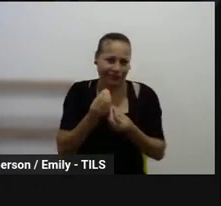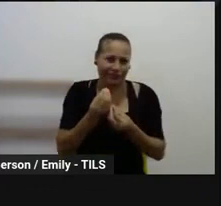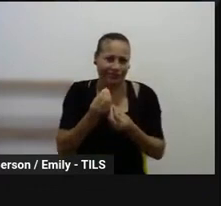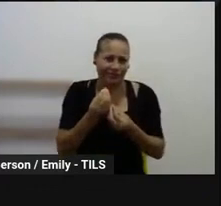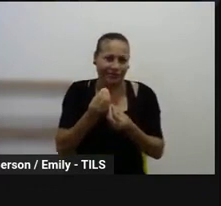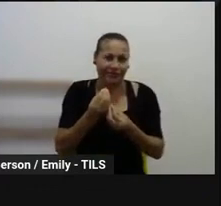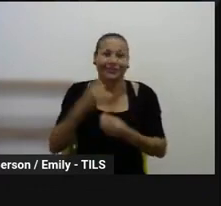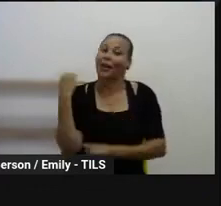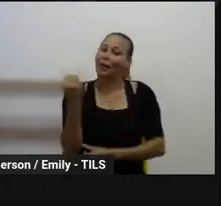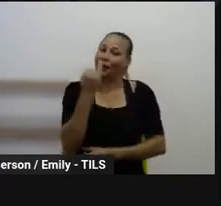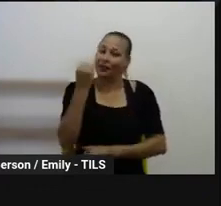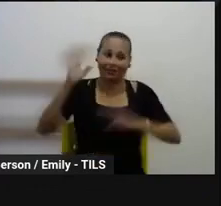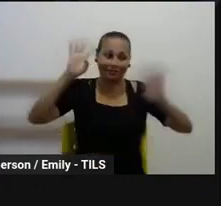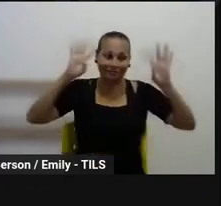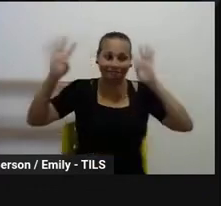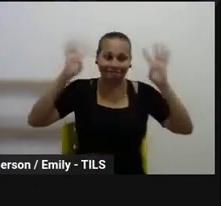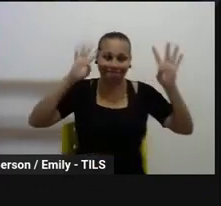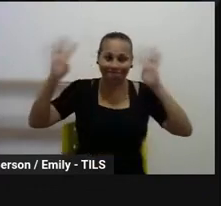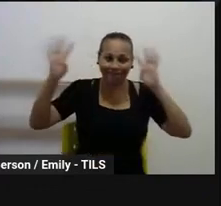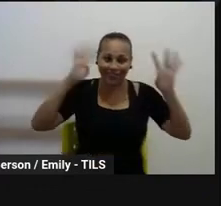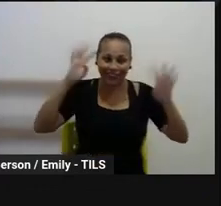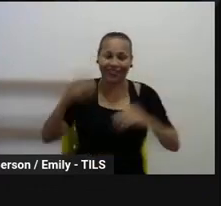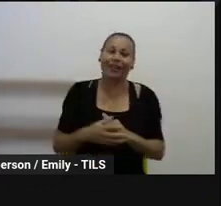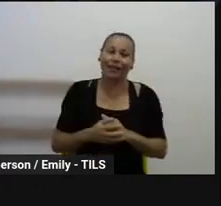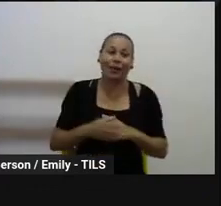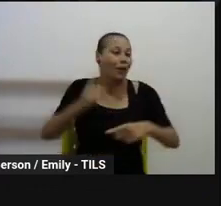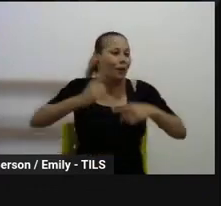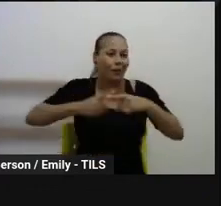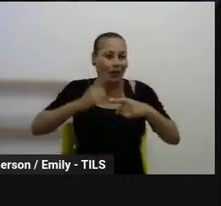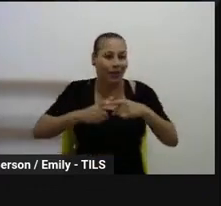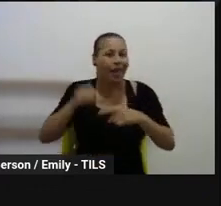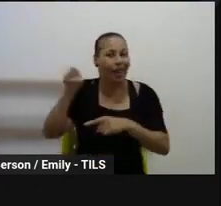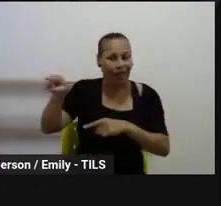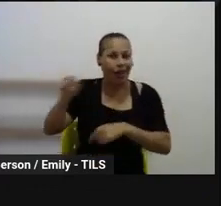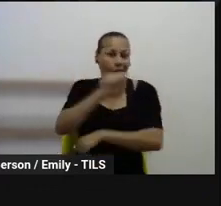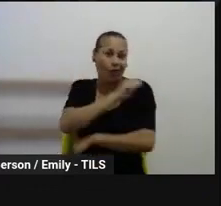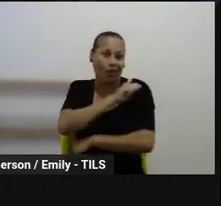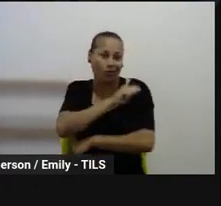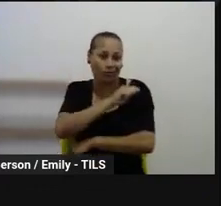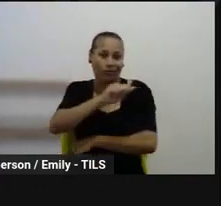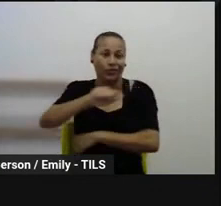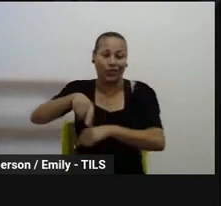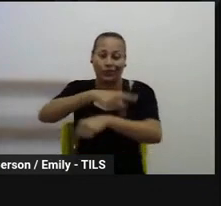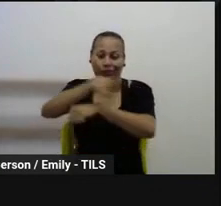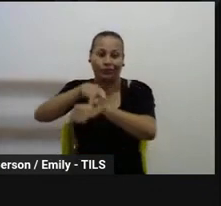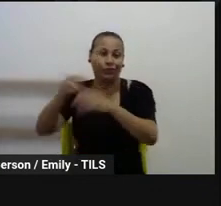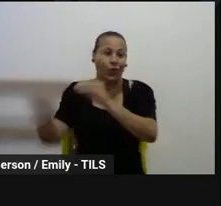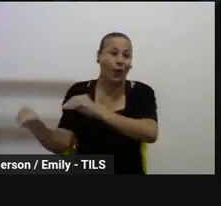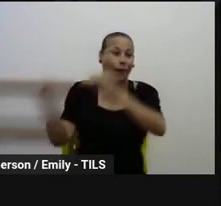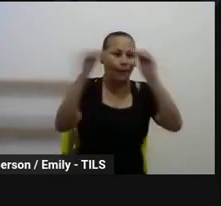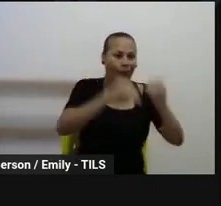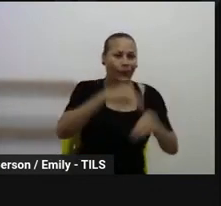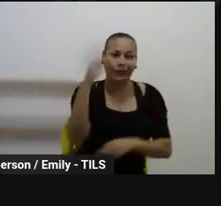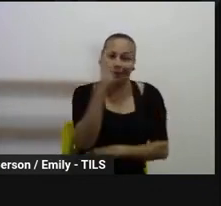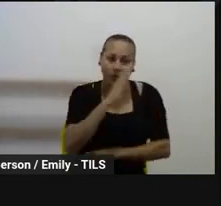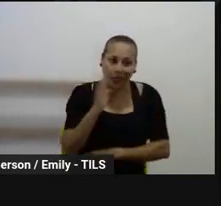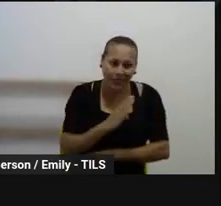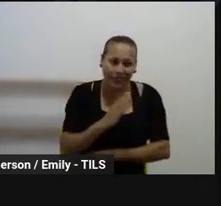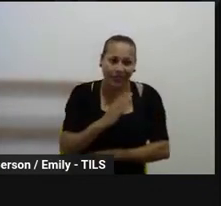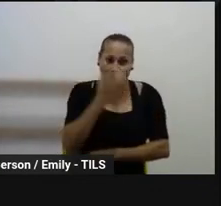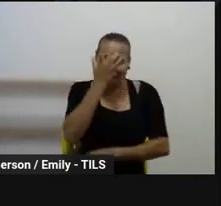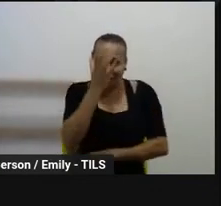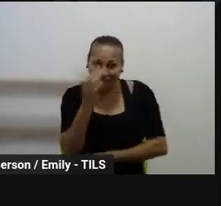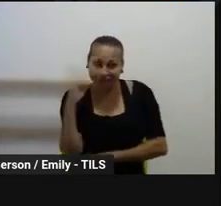passagem de um lugar para o outro também as questões que são próprias do ser humano, né, a questão